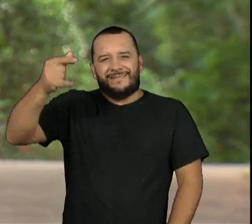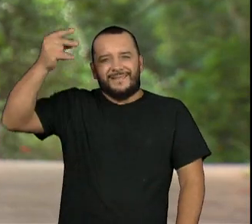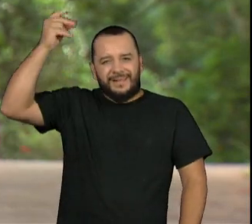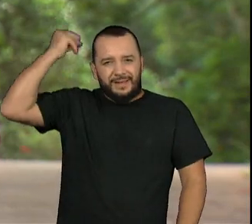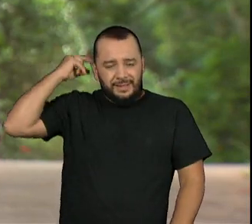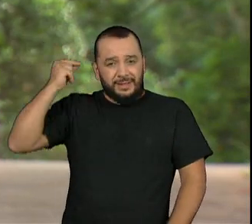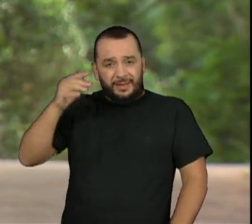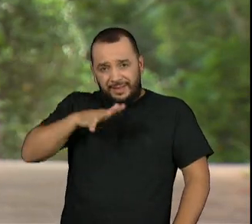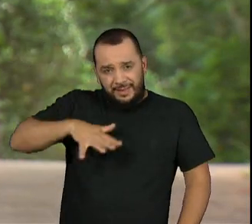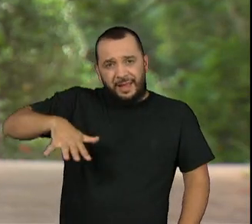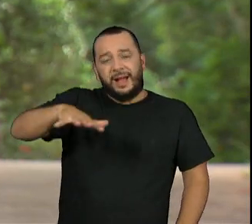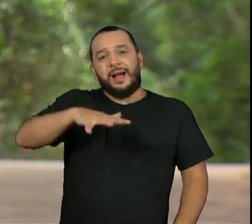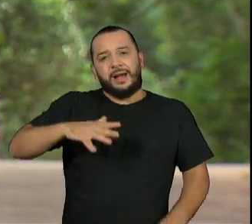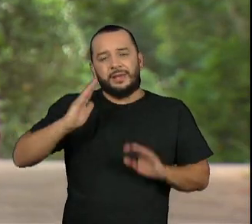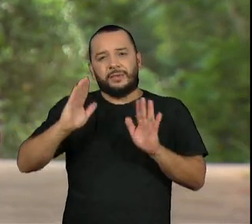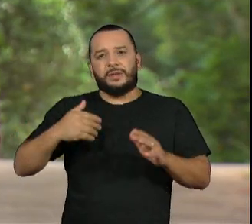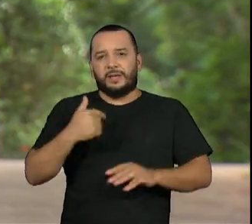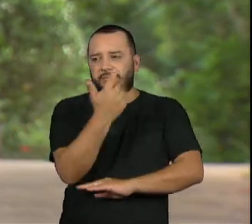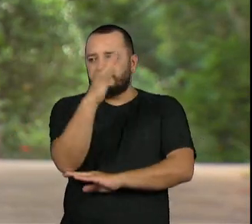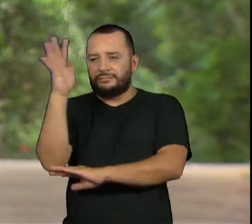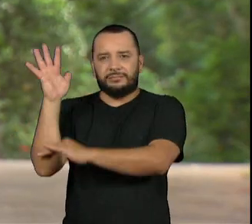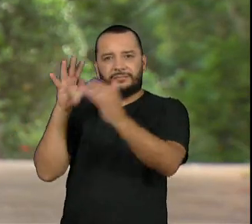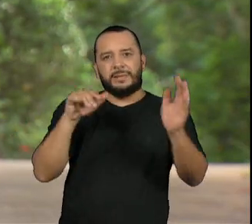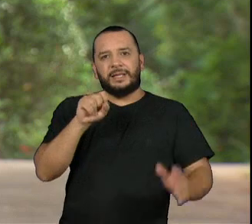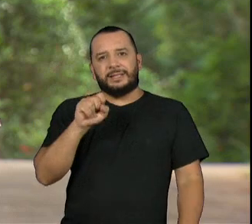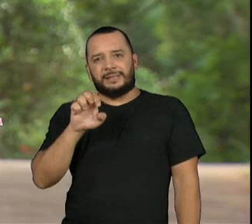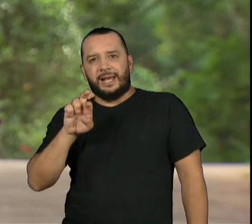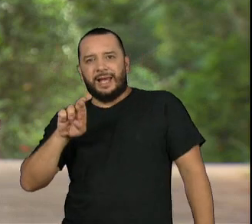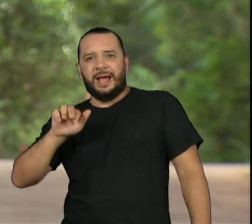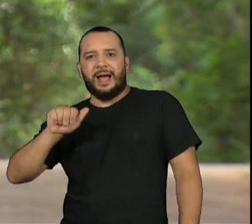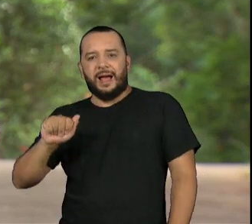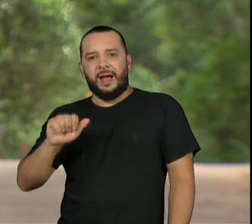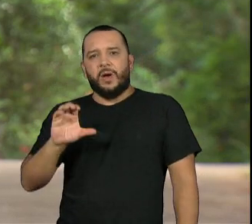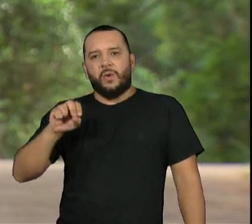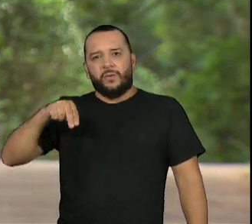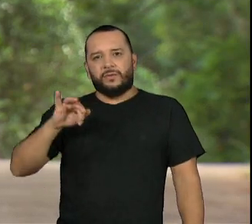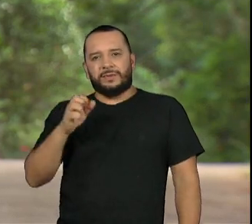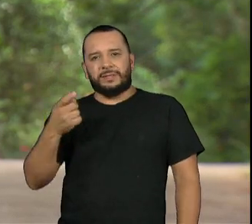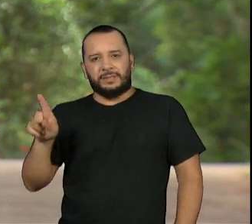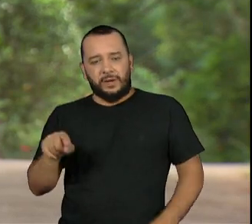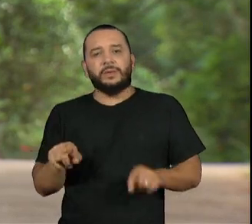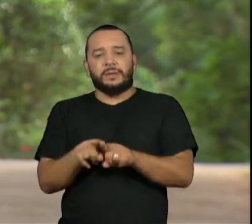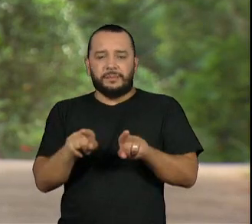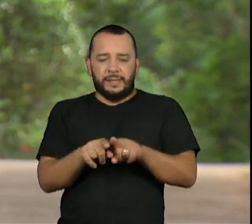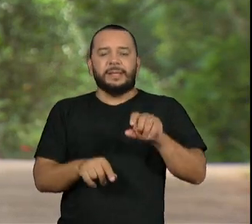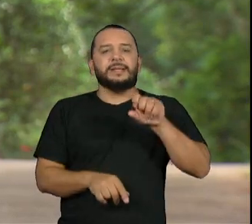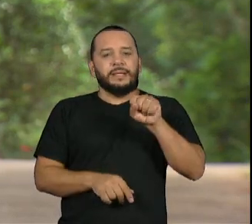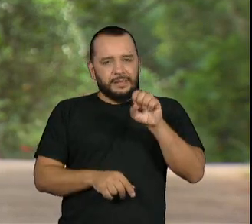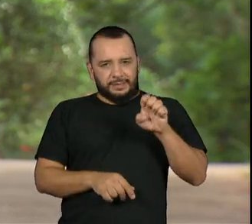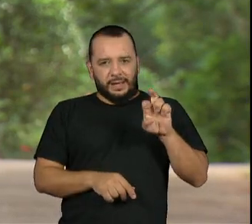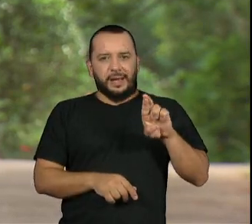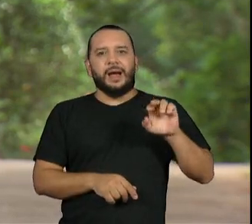ecológico, entre o Parque da Serra das Confusões e o famoso Parque da Serra da Capivara, que tem a maior